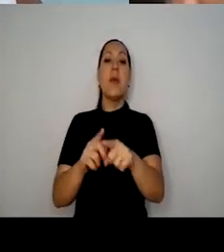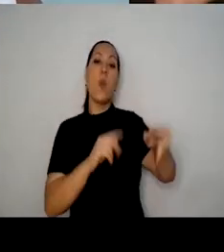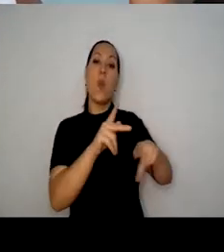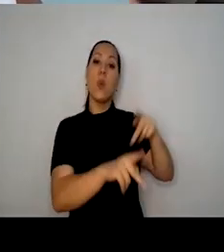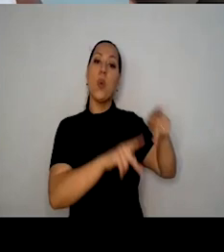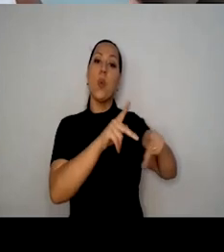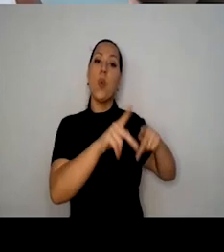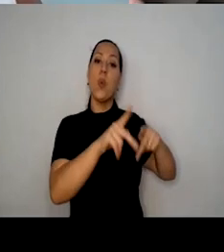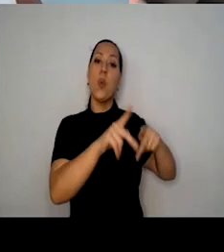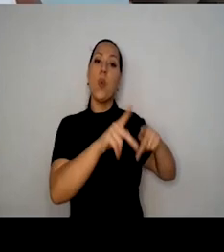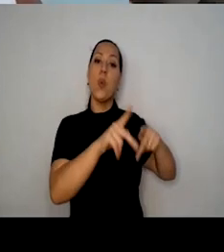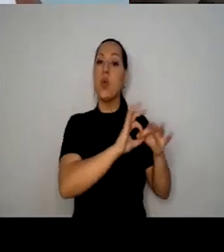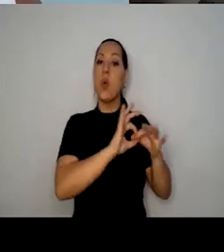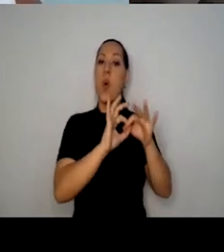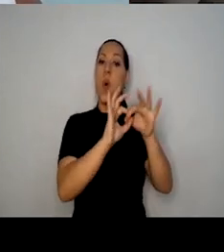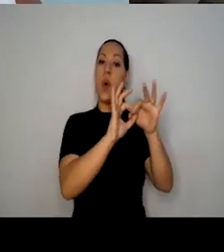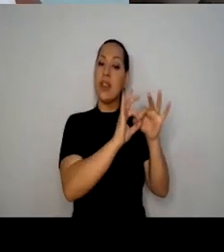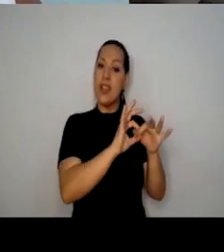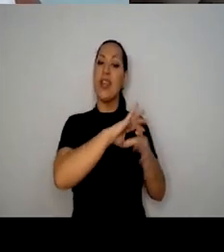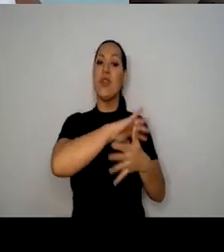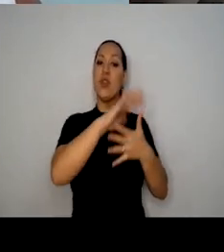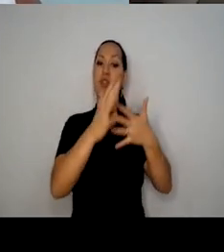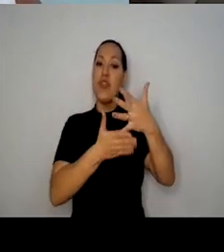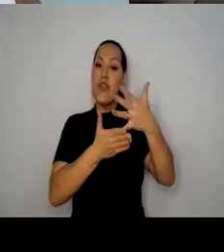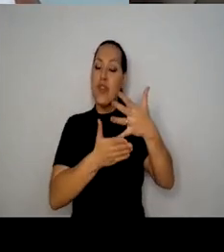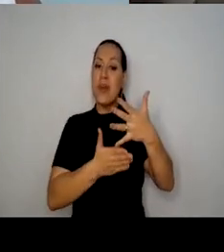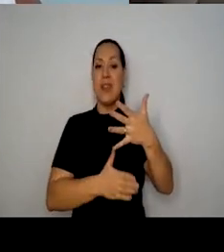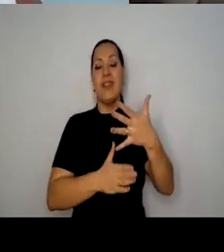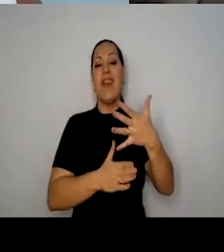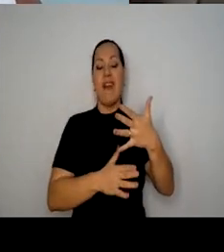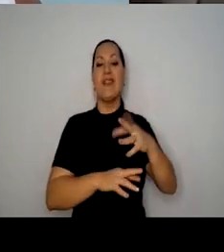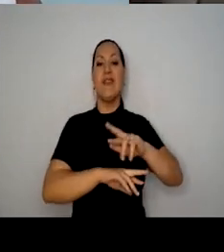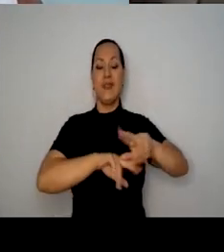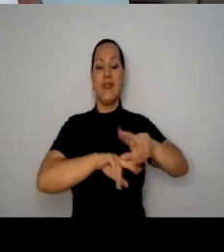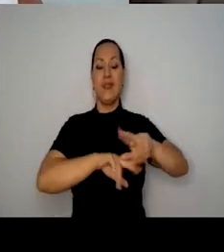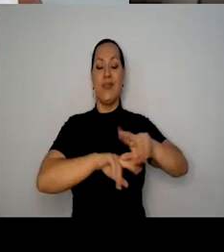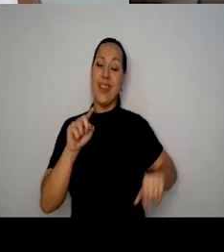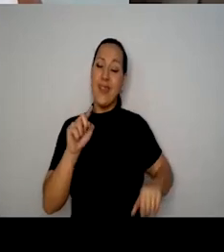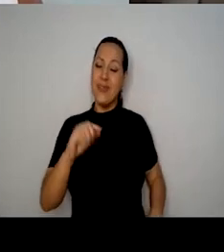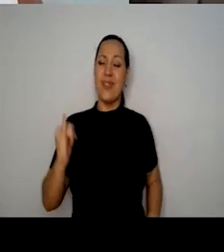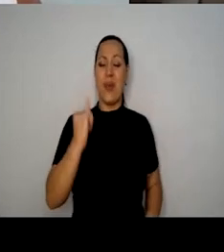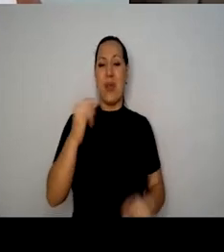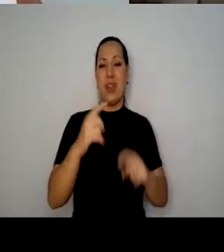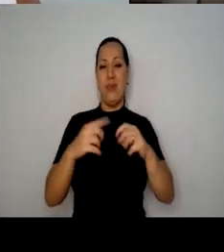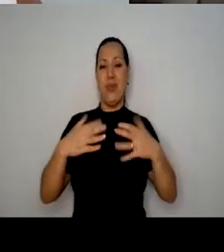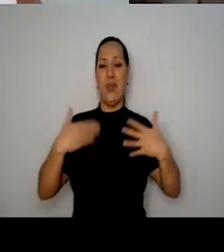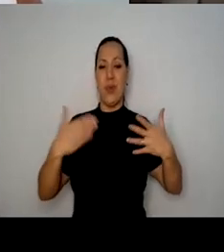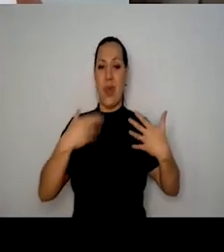outros contextos também de vulnerabilidade e adversidade. Então isso é bem importante no trabalho dos doutores da Alegria.